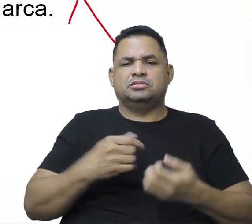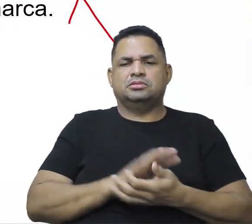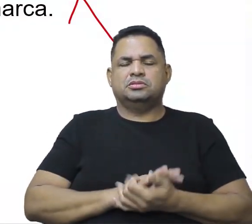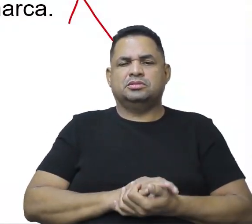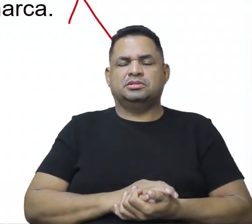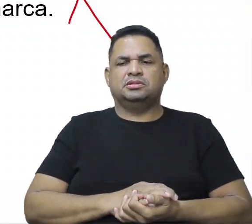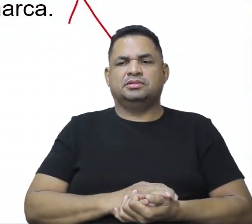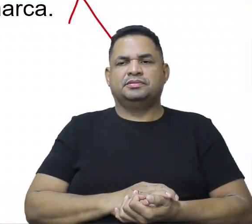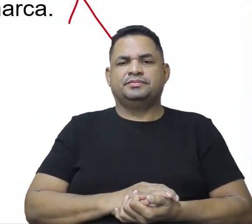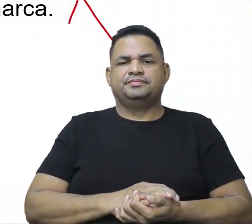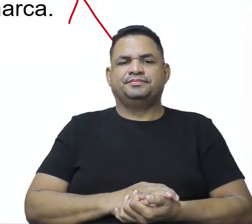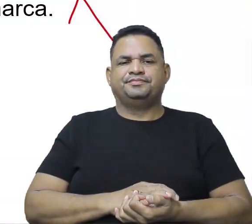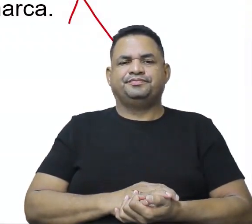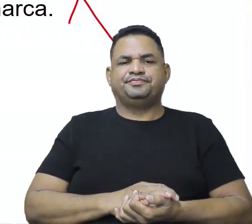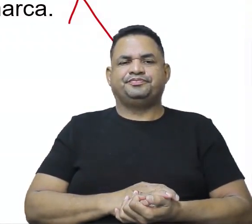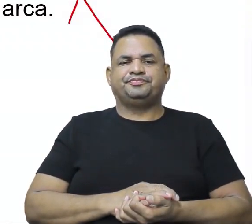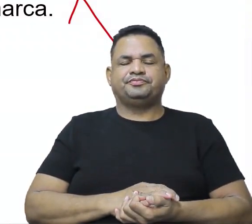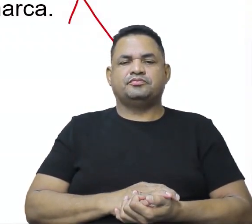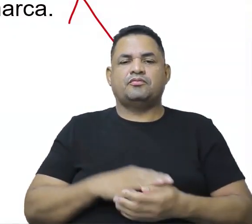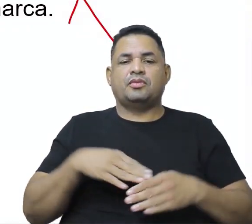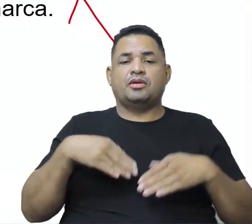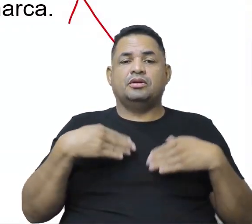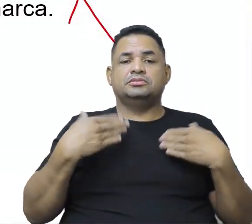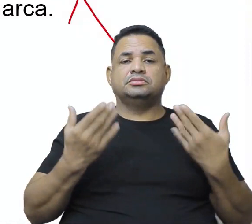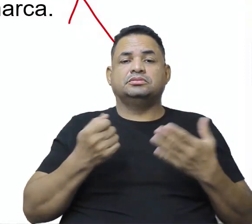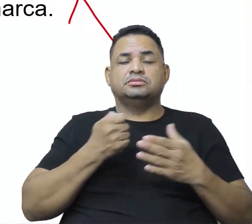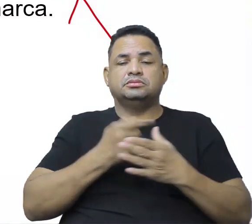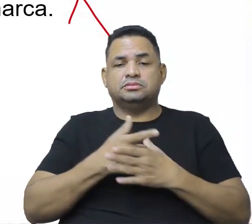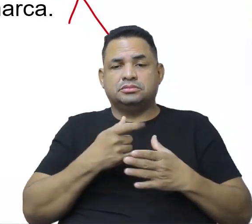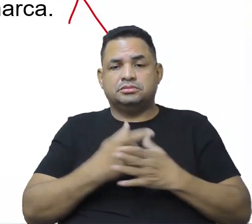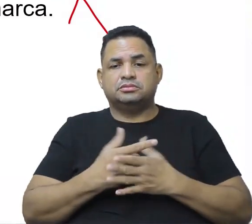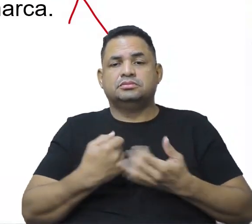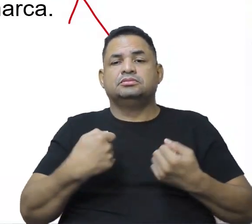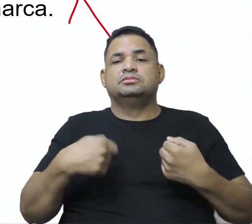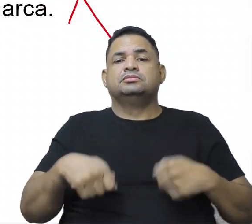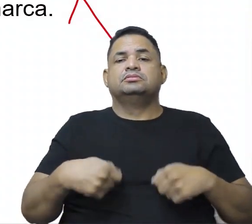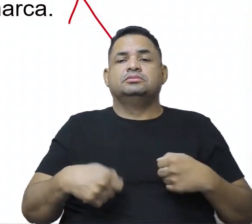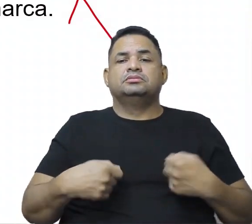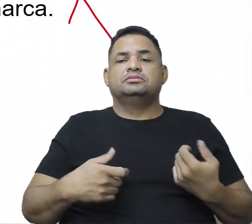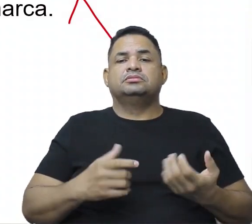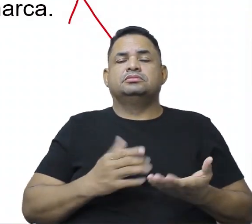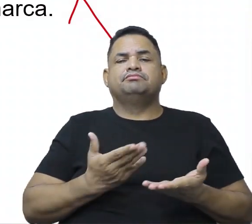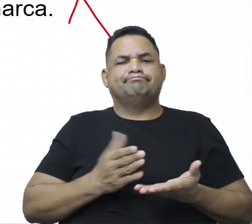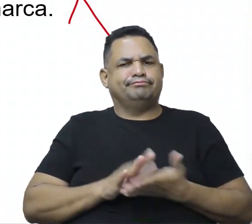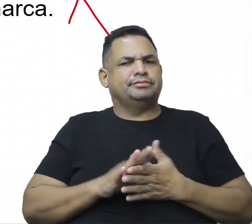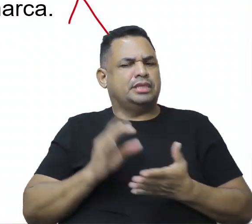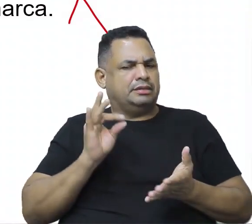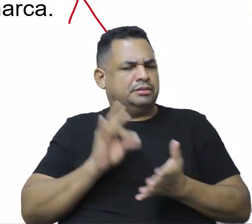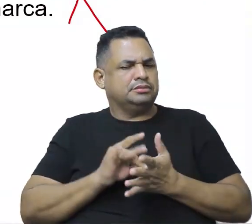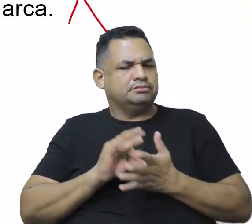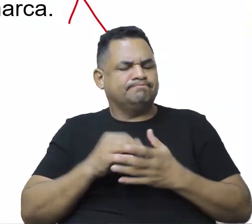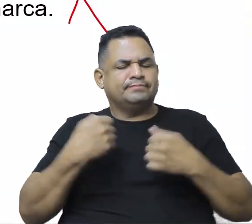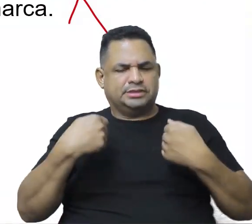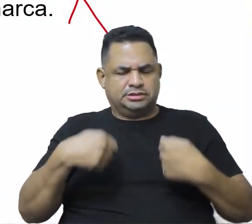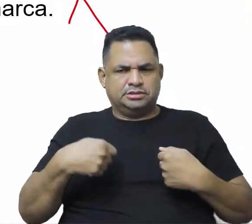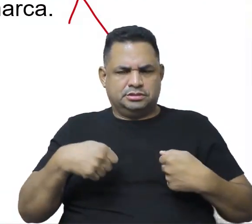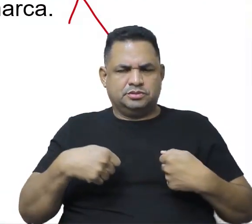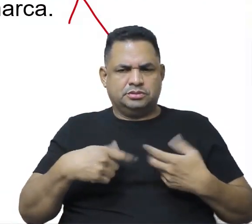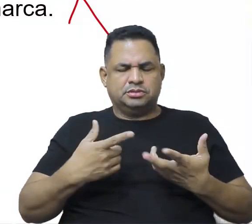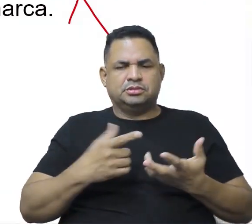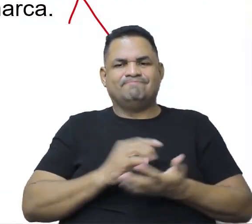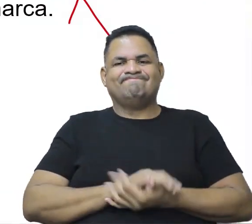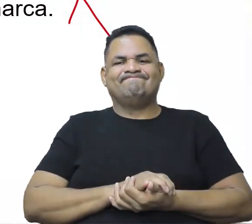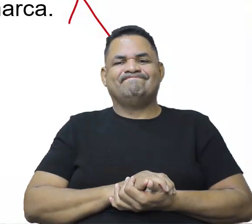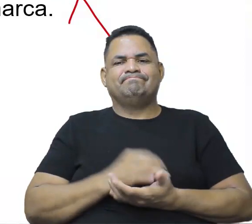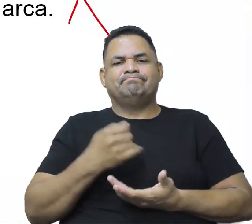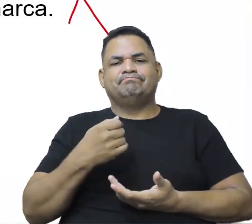cria-se necessidades. E quando a gente for comprar, né? Tem que realmente, será que eu preciso mesmo? Será que eu não